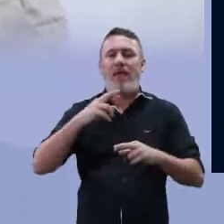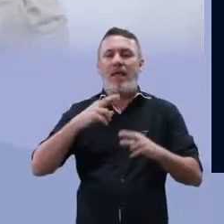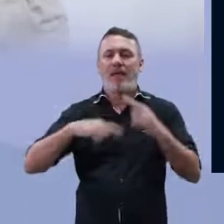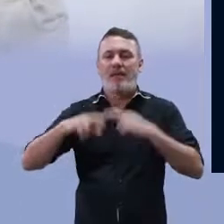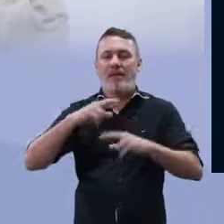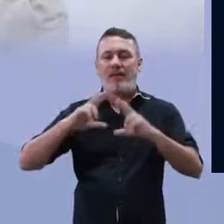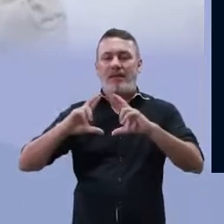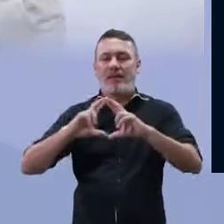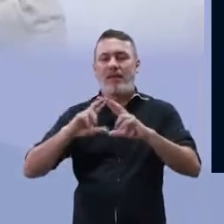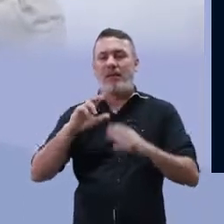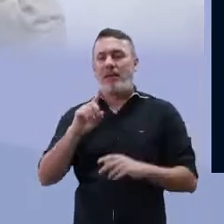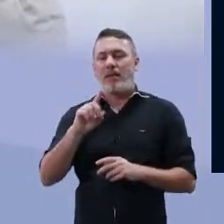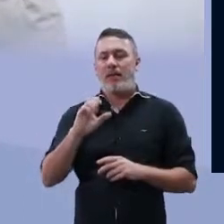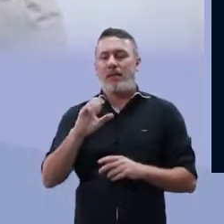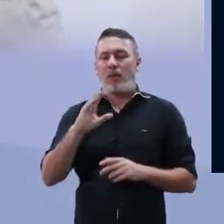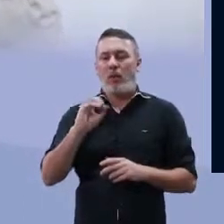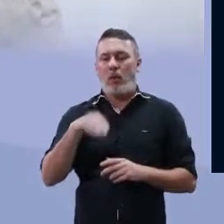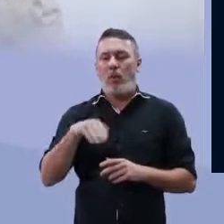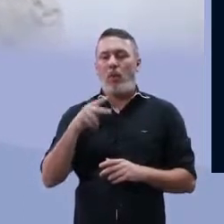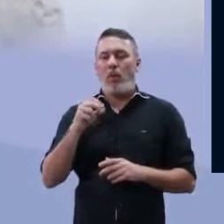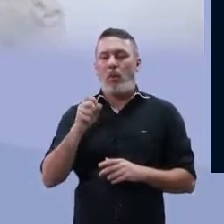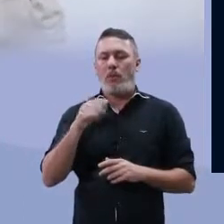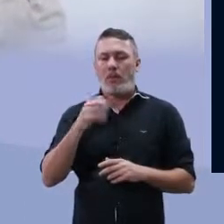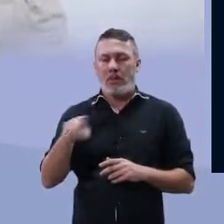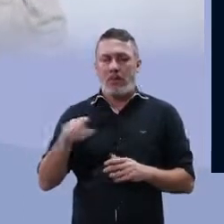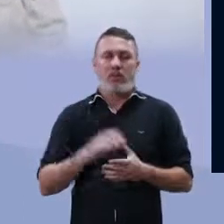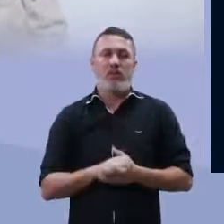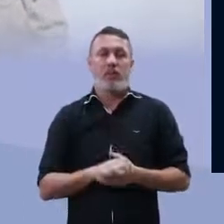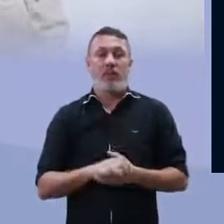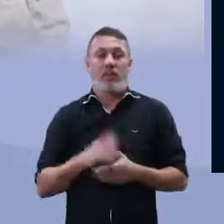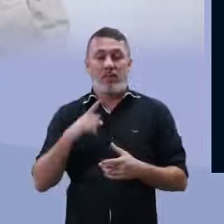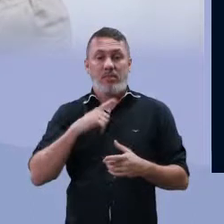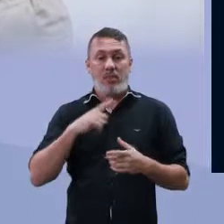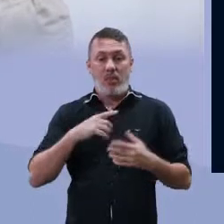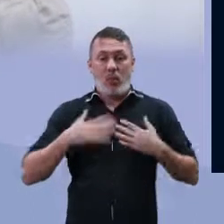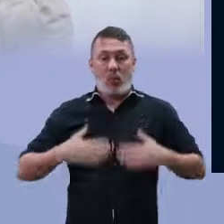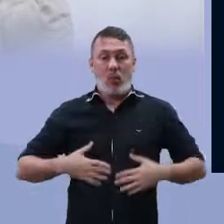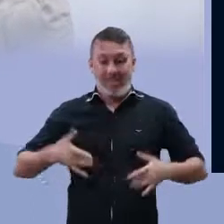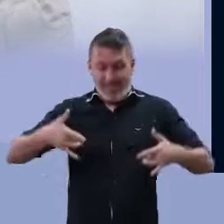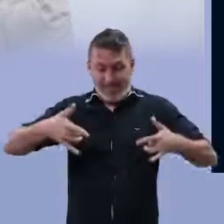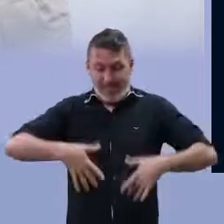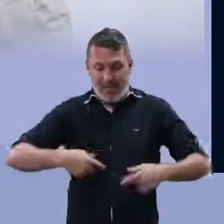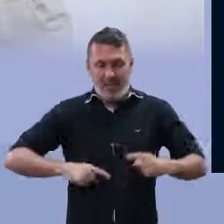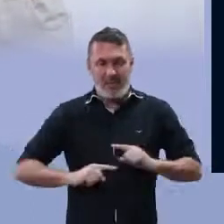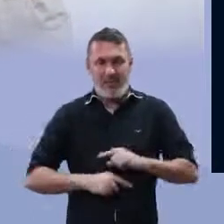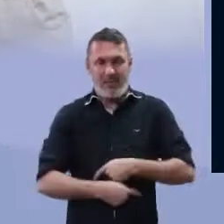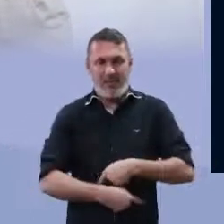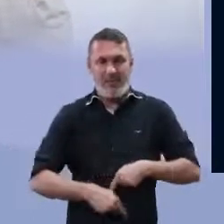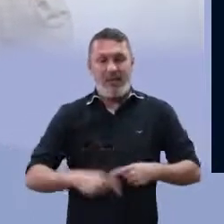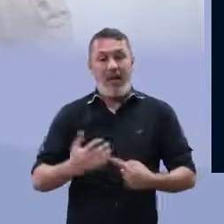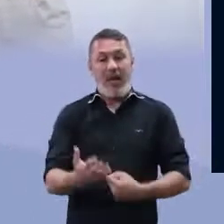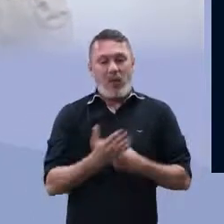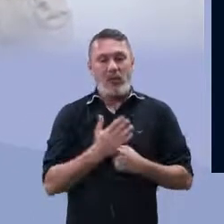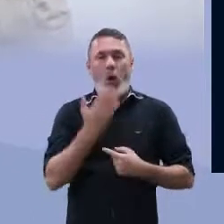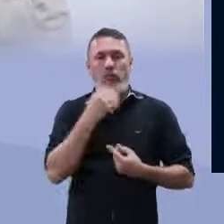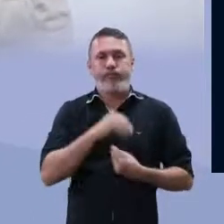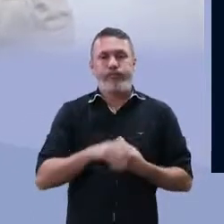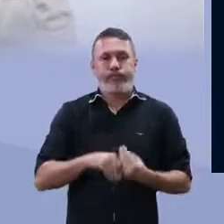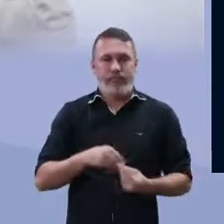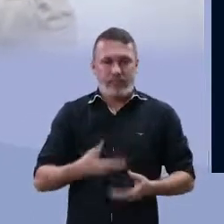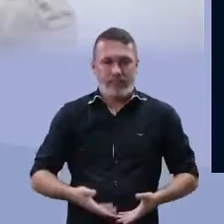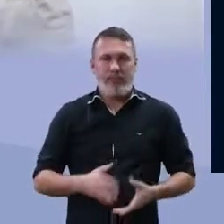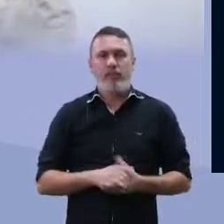orgânica. Então elas que fazem essa reciclagem. Auxiliam na digestão dos nossos alimentos, porque elas vivem no nosso intestino.